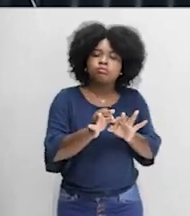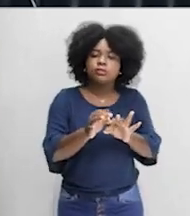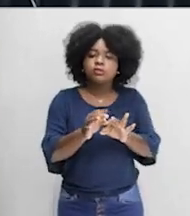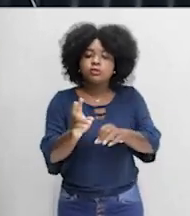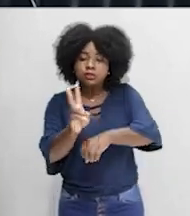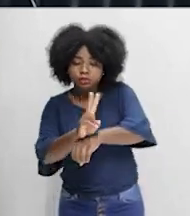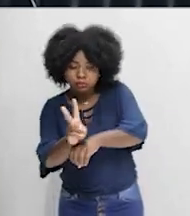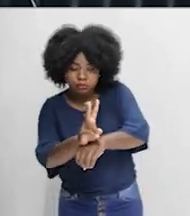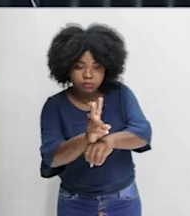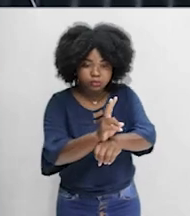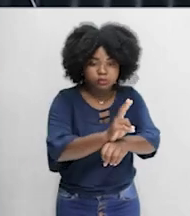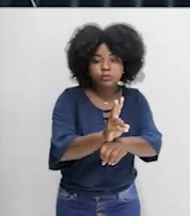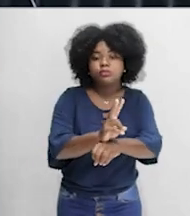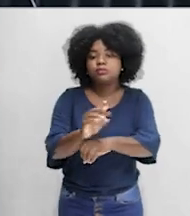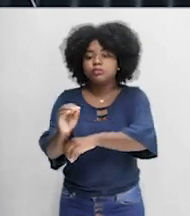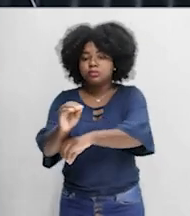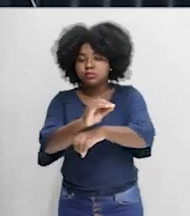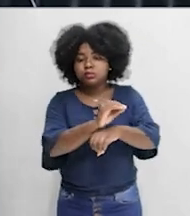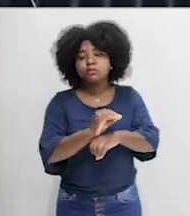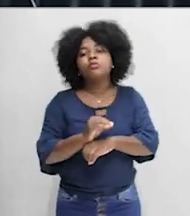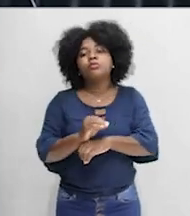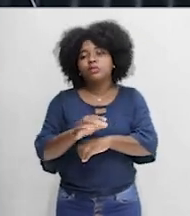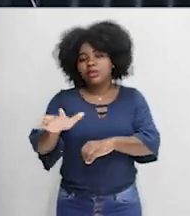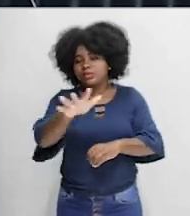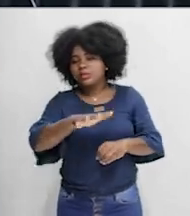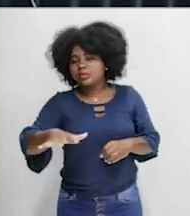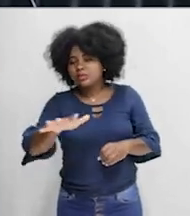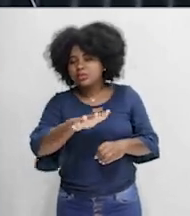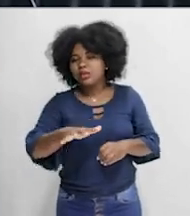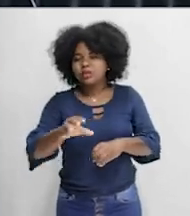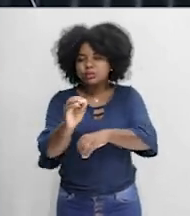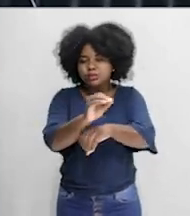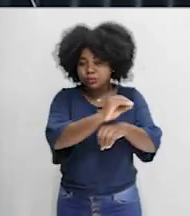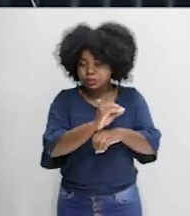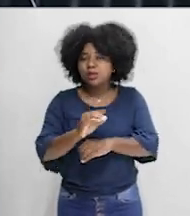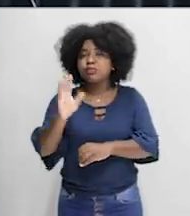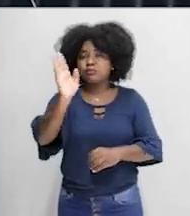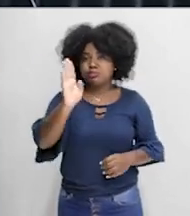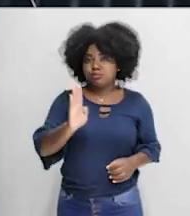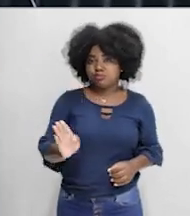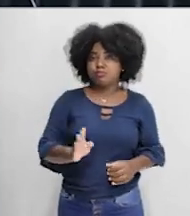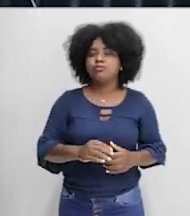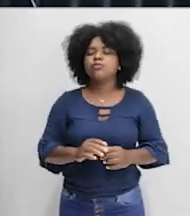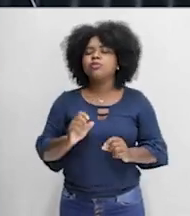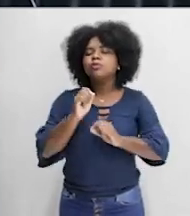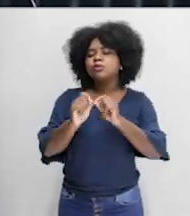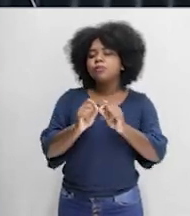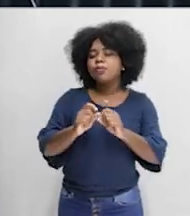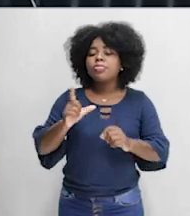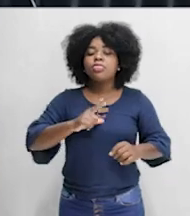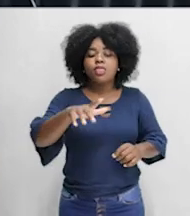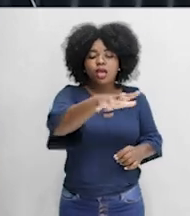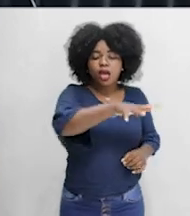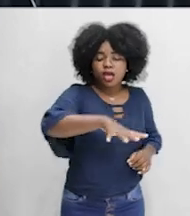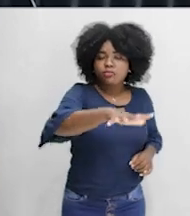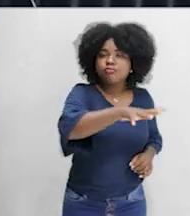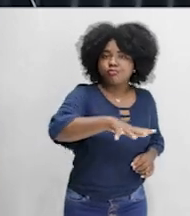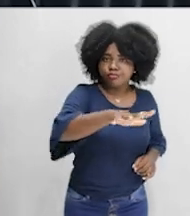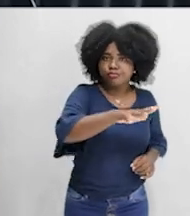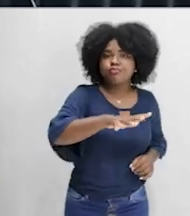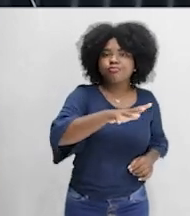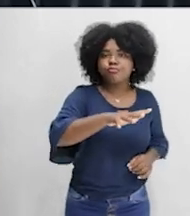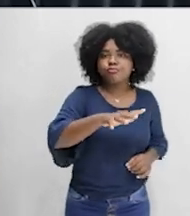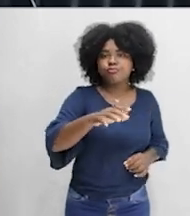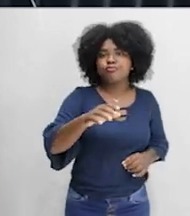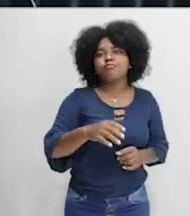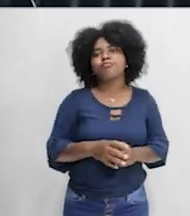das unidades de conservação do Brasil. O que é isso, Marcos? Existem áreas no nosso país que são